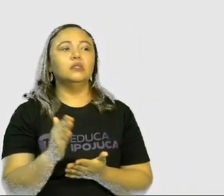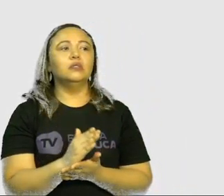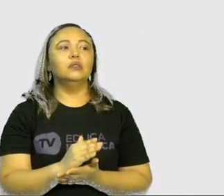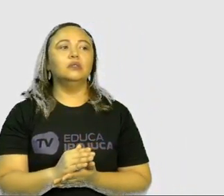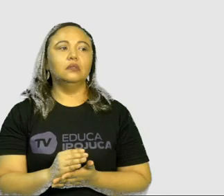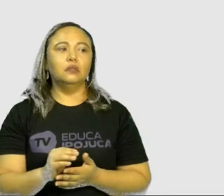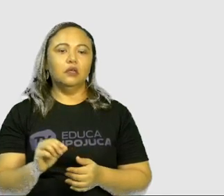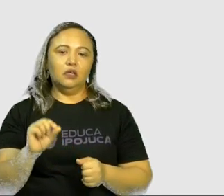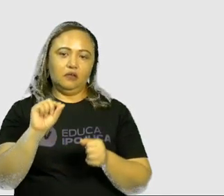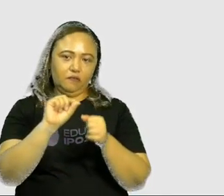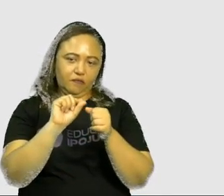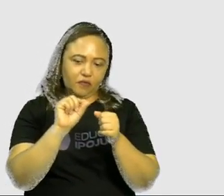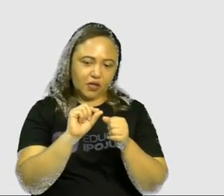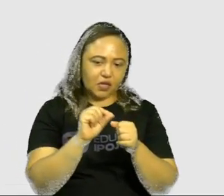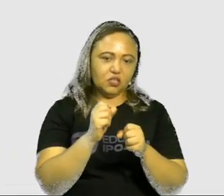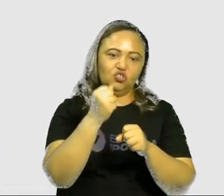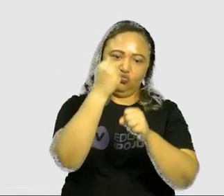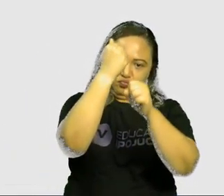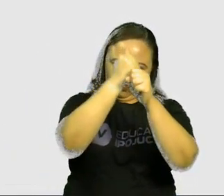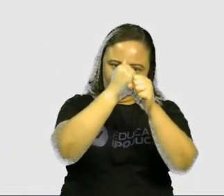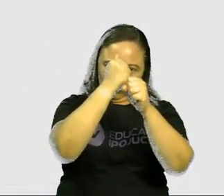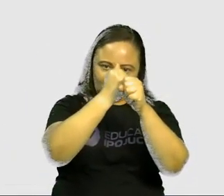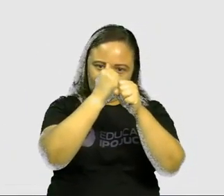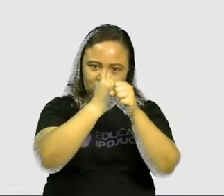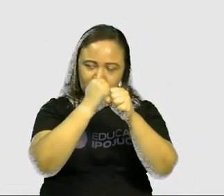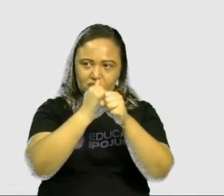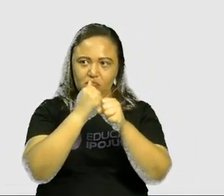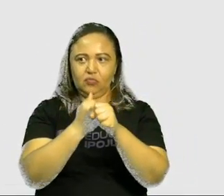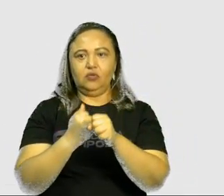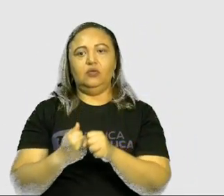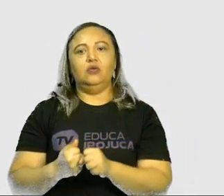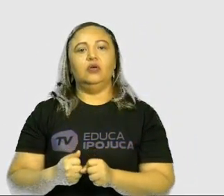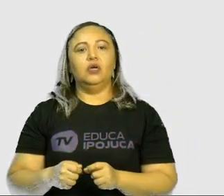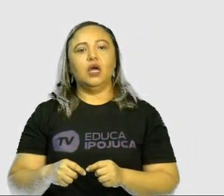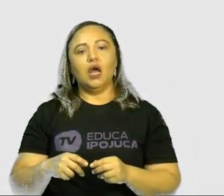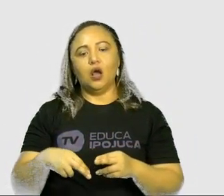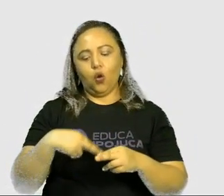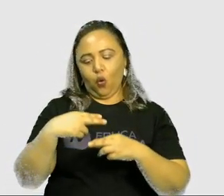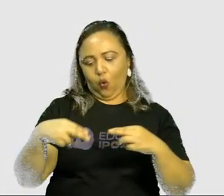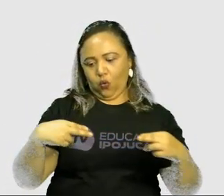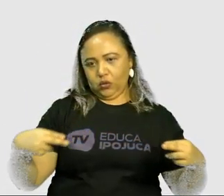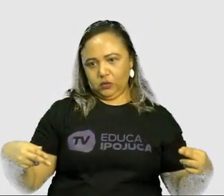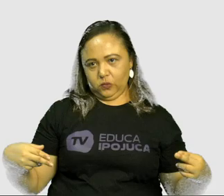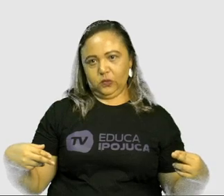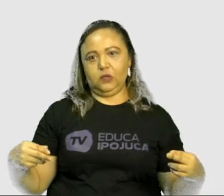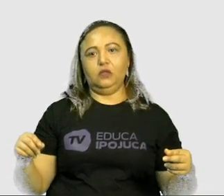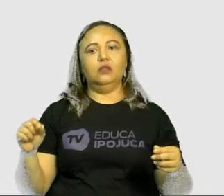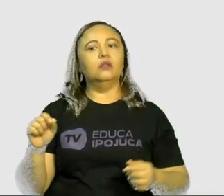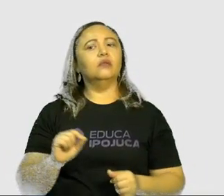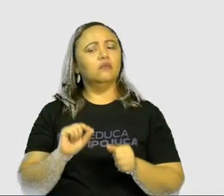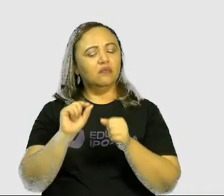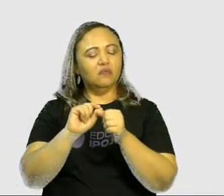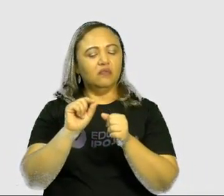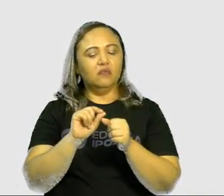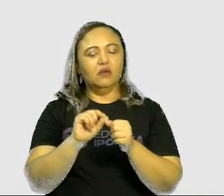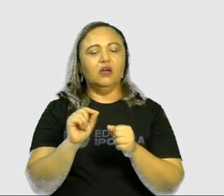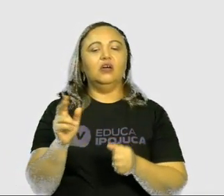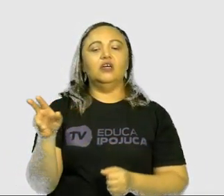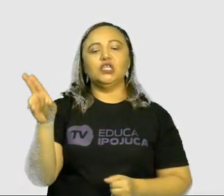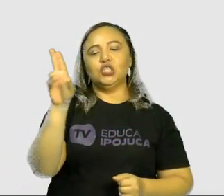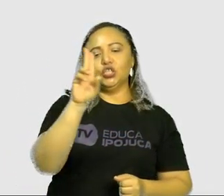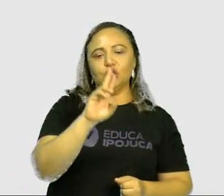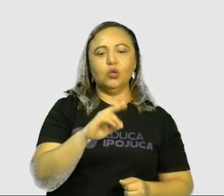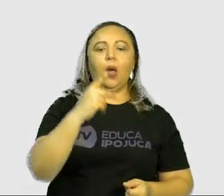técnica de fazer o pinhão na madeirinha ou compra um barbante em casa, uma corda, começa a pular, começa a